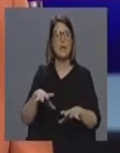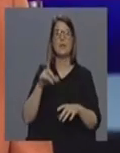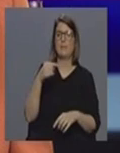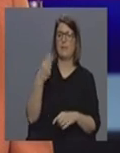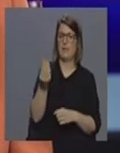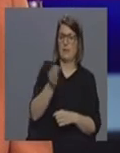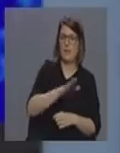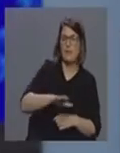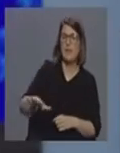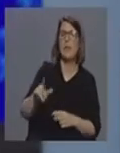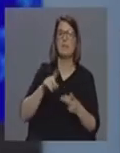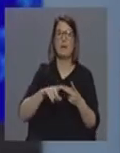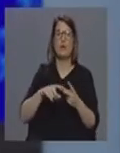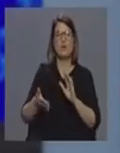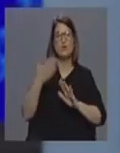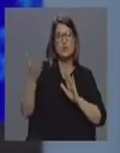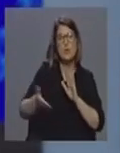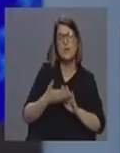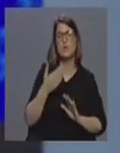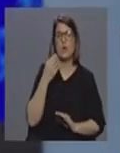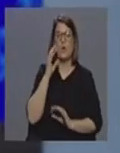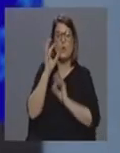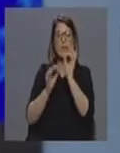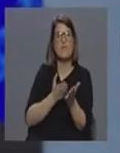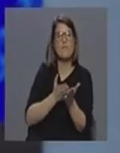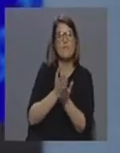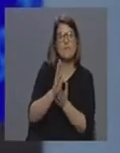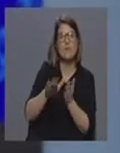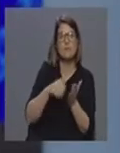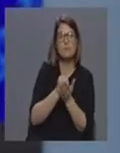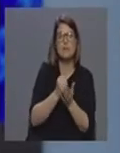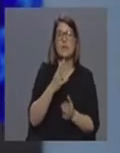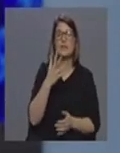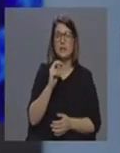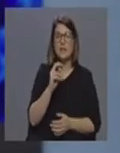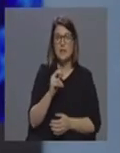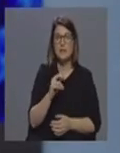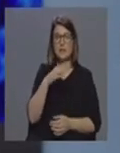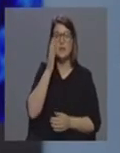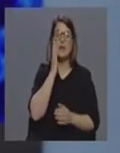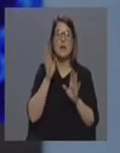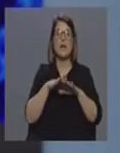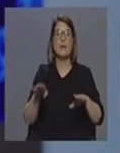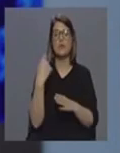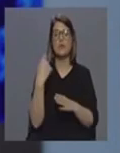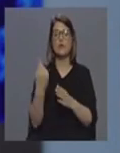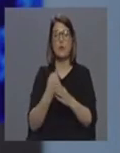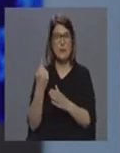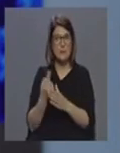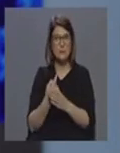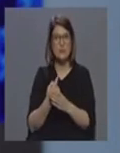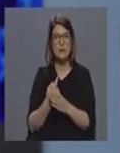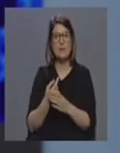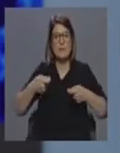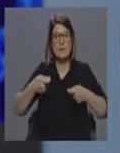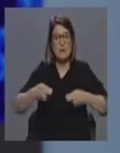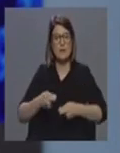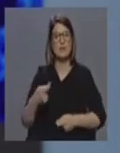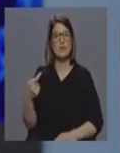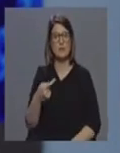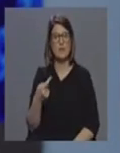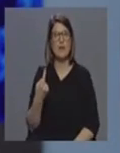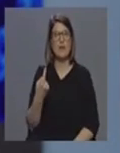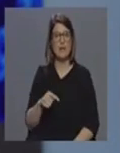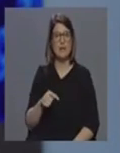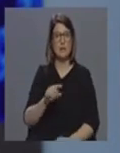a urgência a unidade de cuidados intensivos num total de 13 camas de cuidados de isolamento com pressão negativa e portanto é com toda